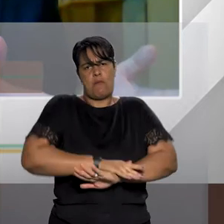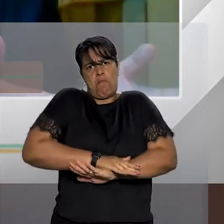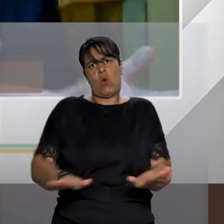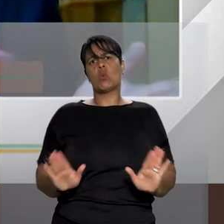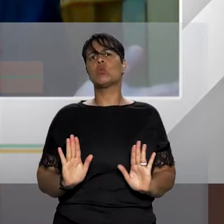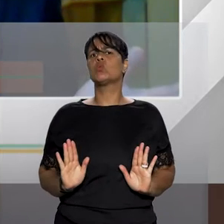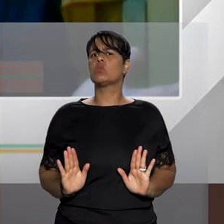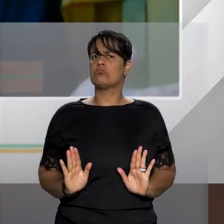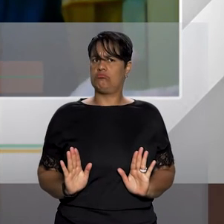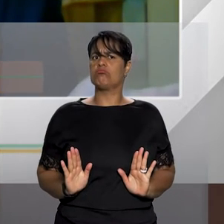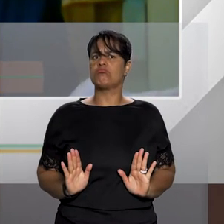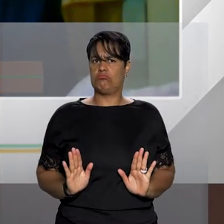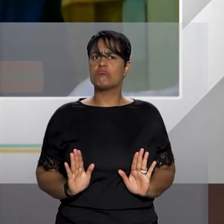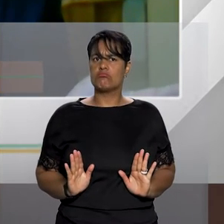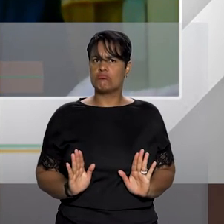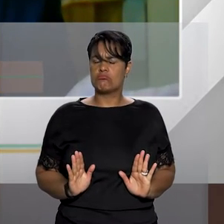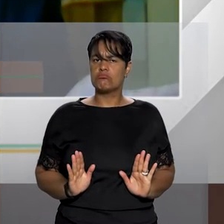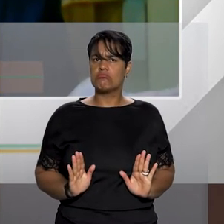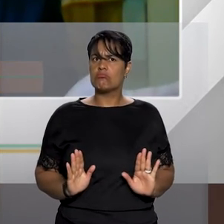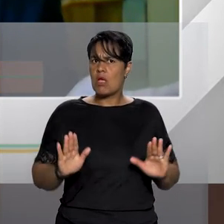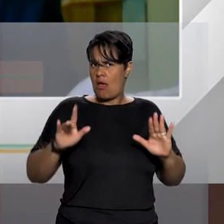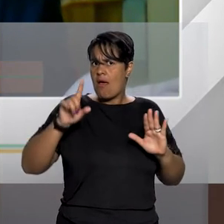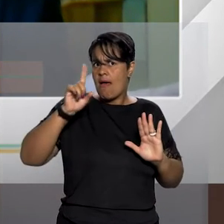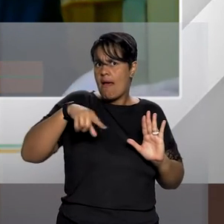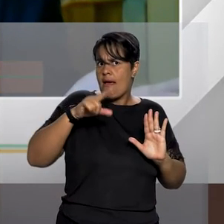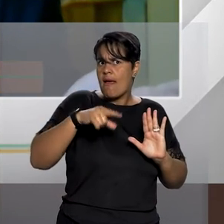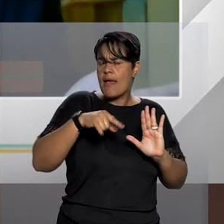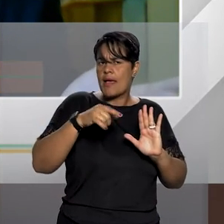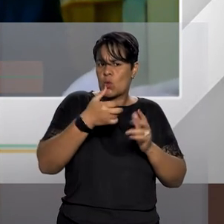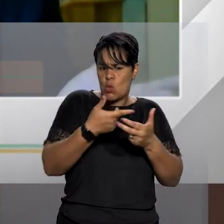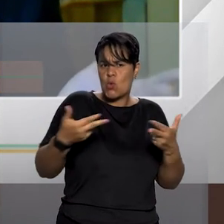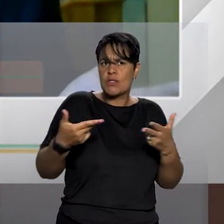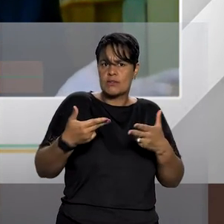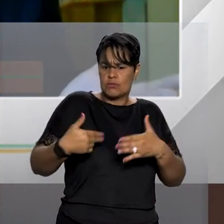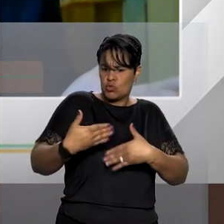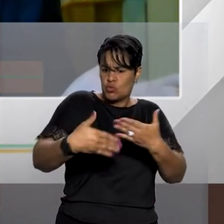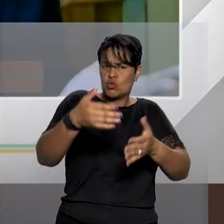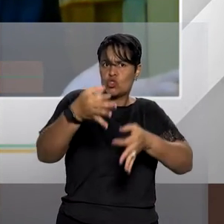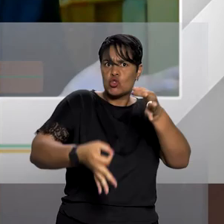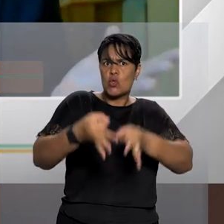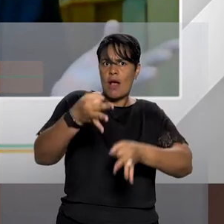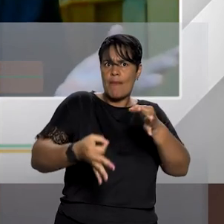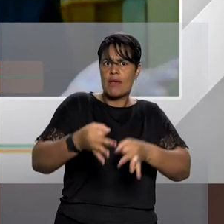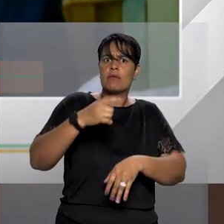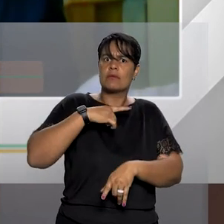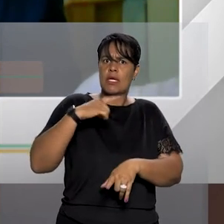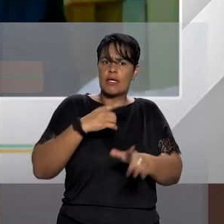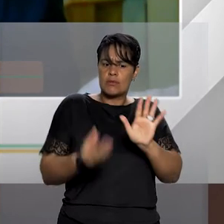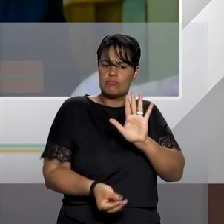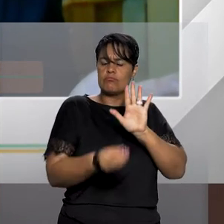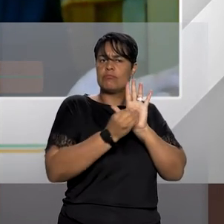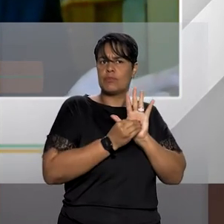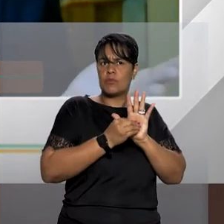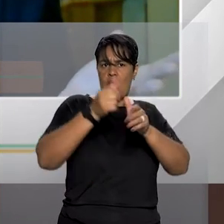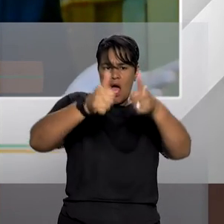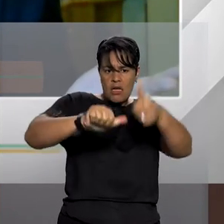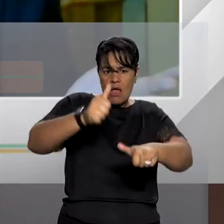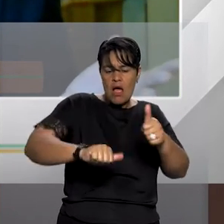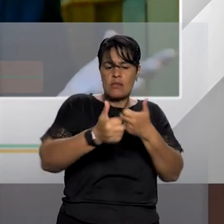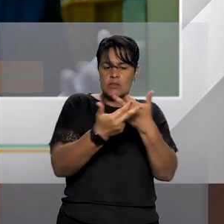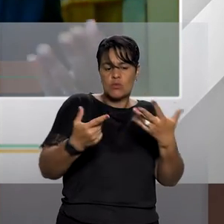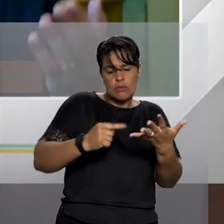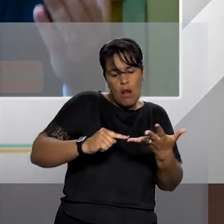dizendo. Aliás, inclusive, essa é um dos dobramentos do julgamento com perspectiva de gênero na análise probatória.